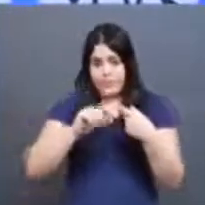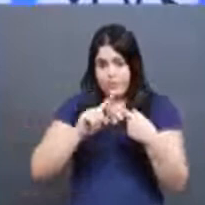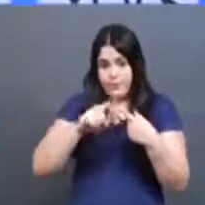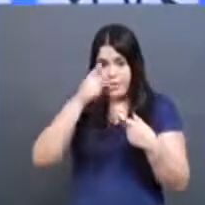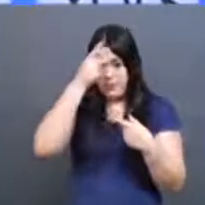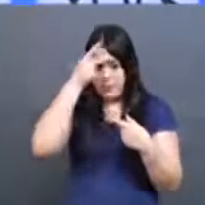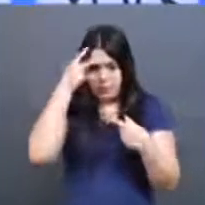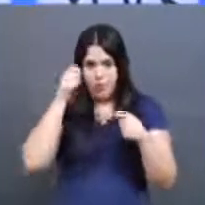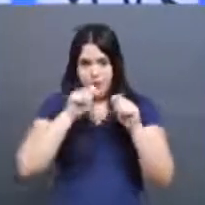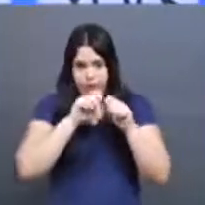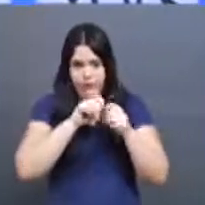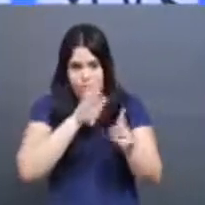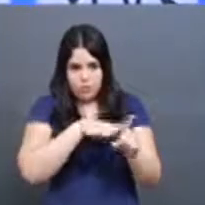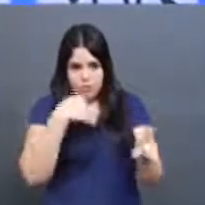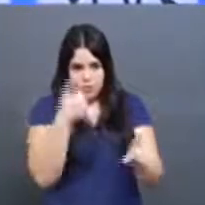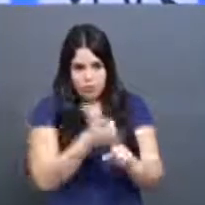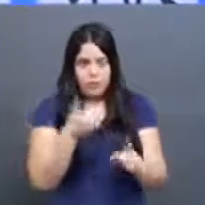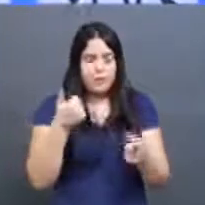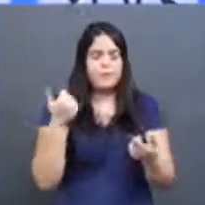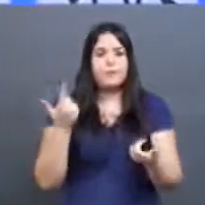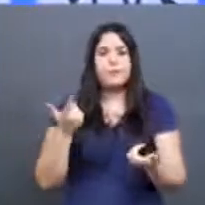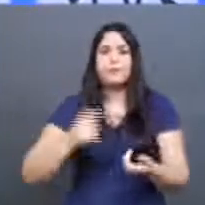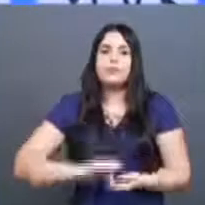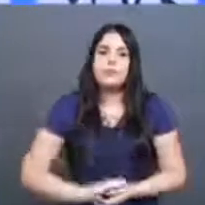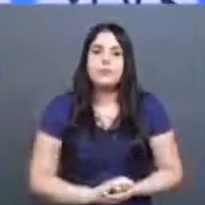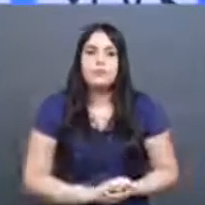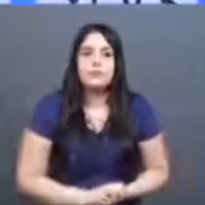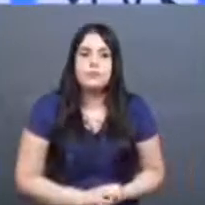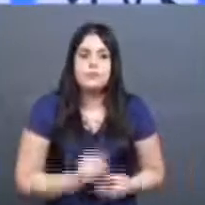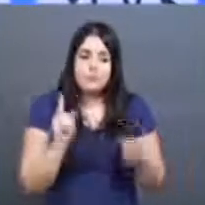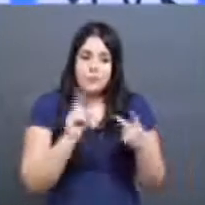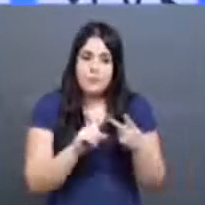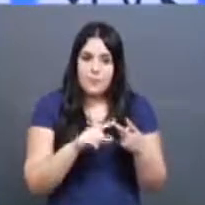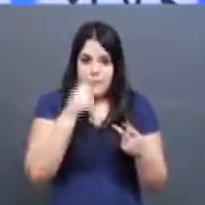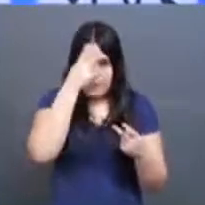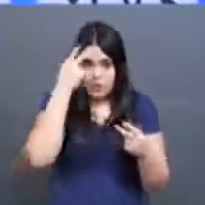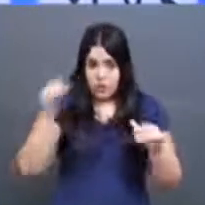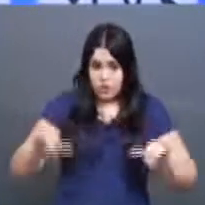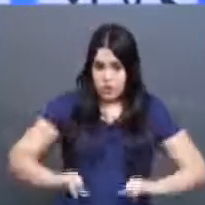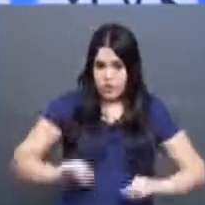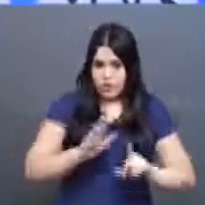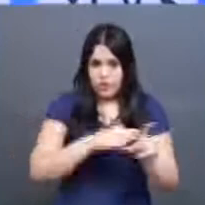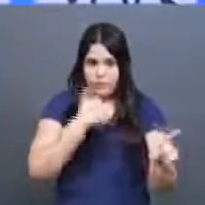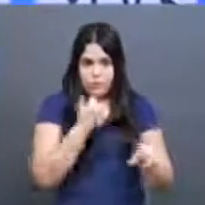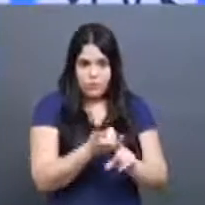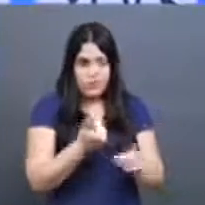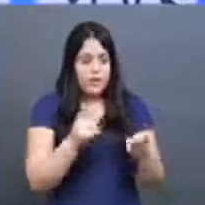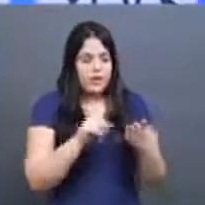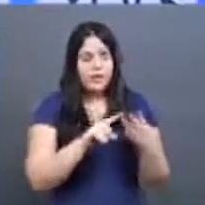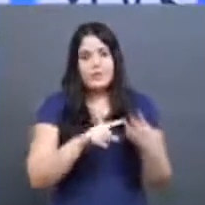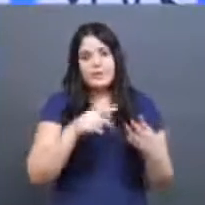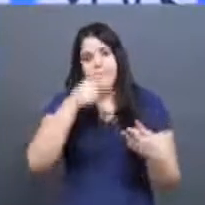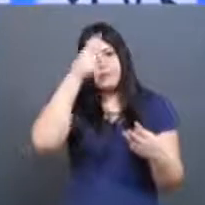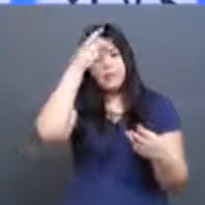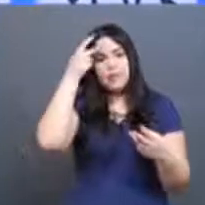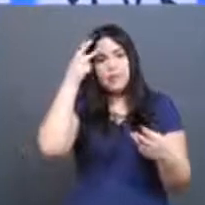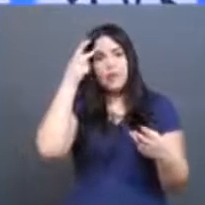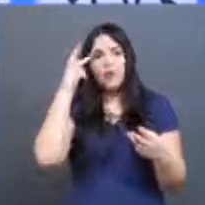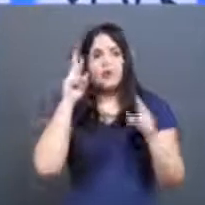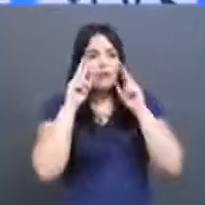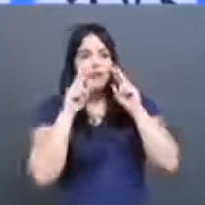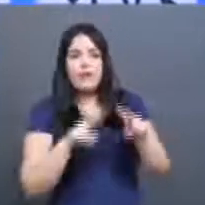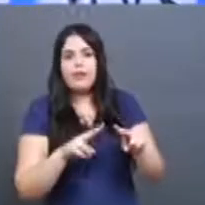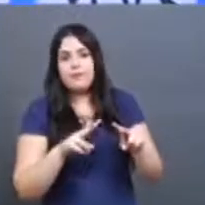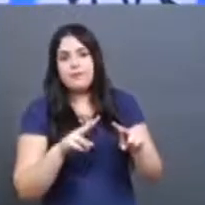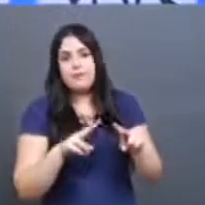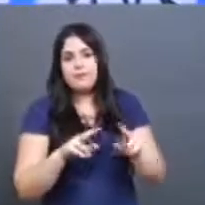que pratica o bullying, que é aquele agressor, a vítima e nós temos a plateia. Então, na maioria das vezes, a